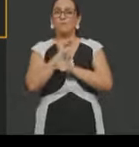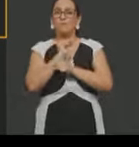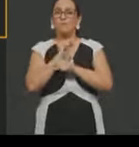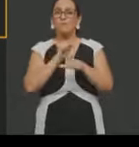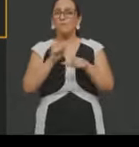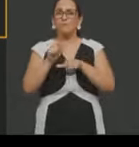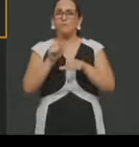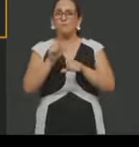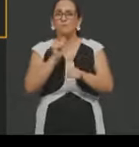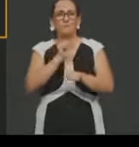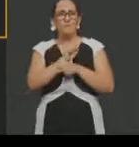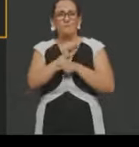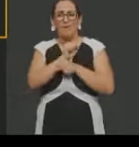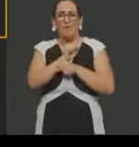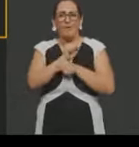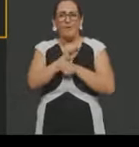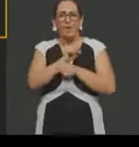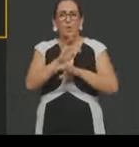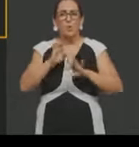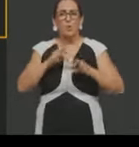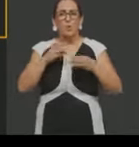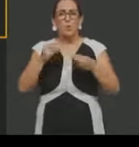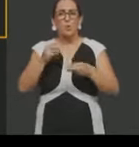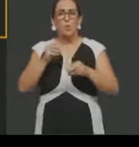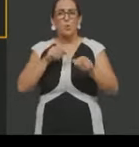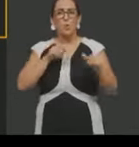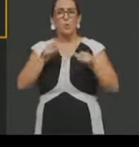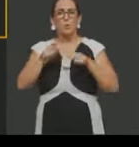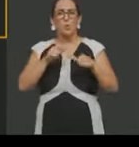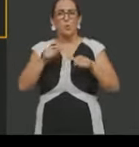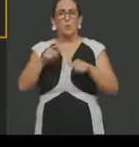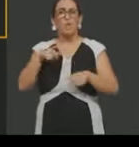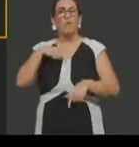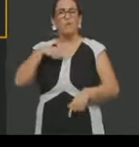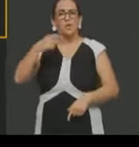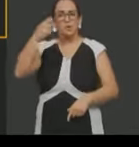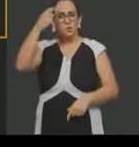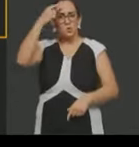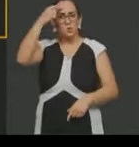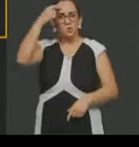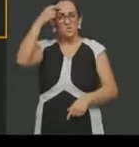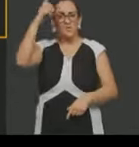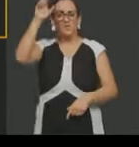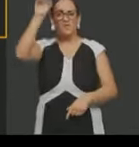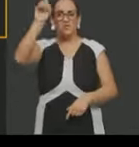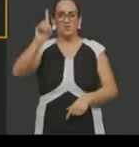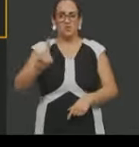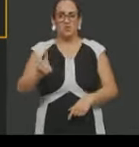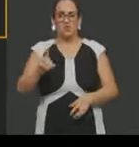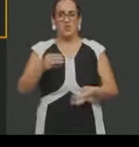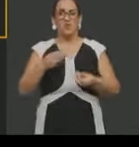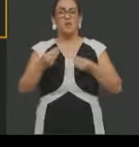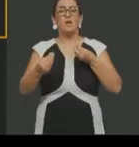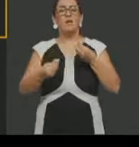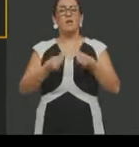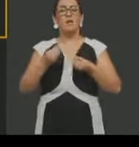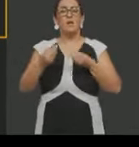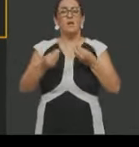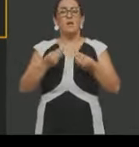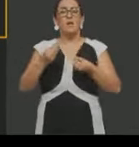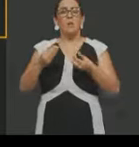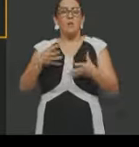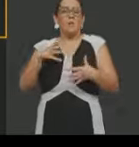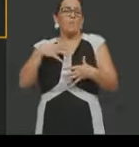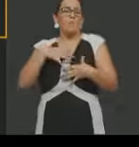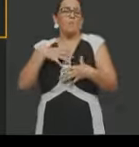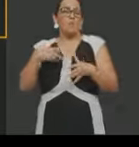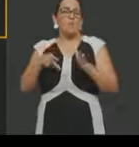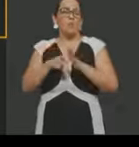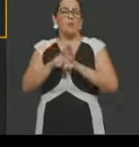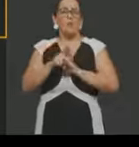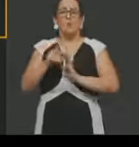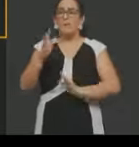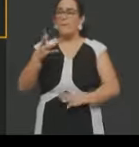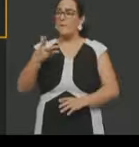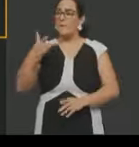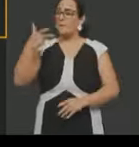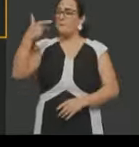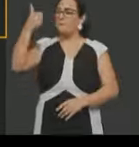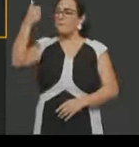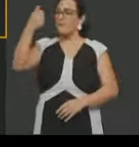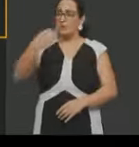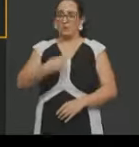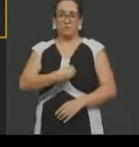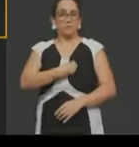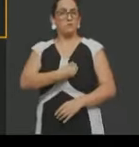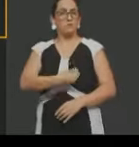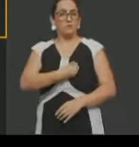com maior consciência, né, dos seus direitos e da sua atuação como forma de melhorar as suas condições, a gente